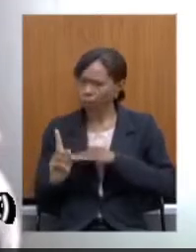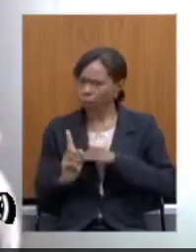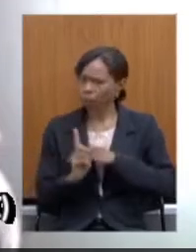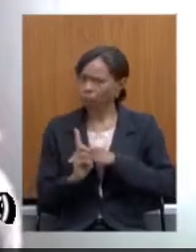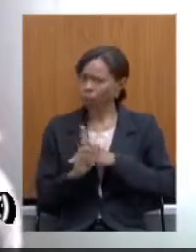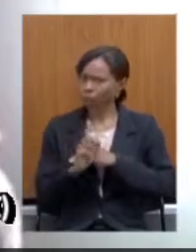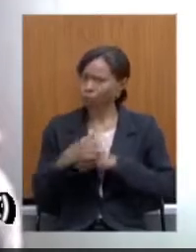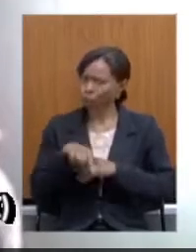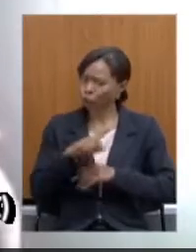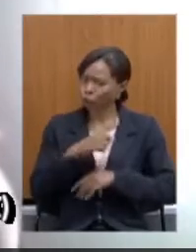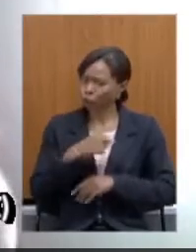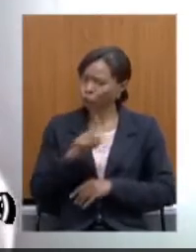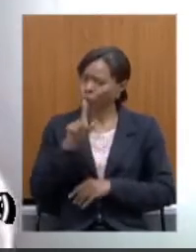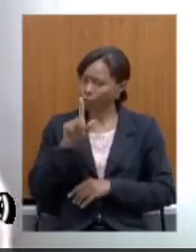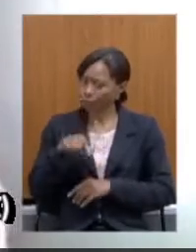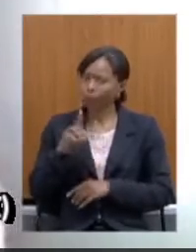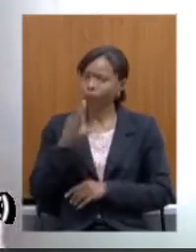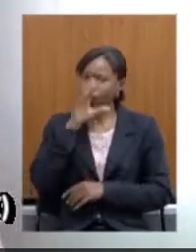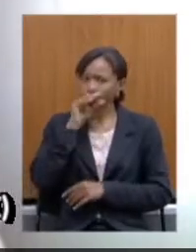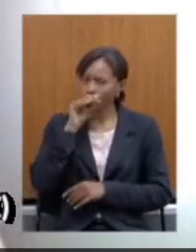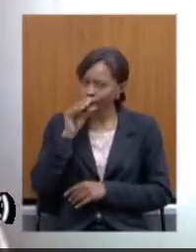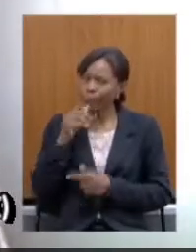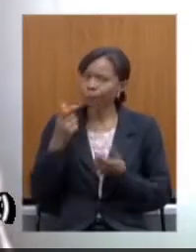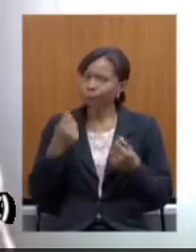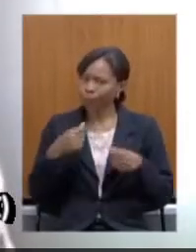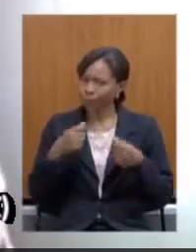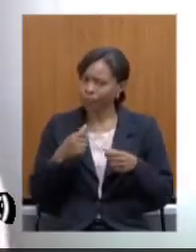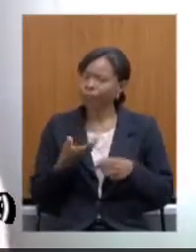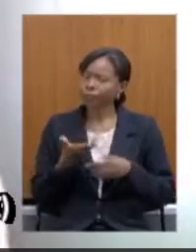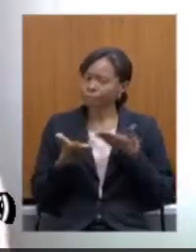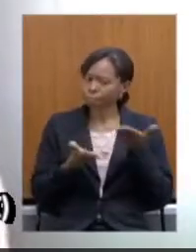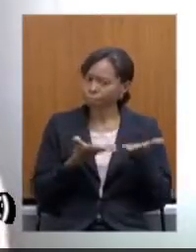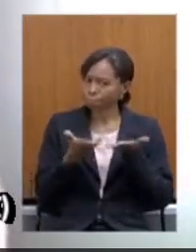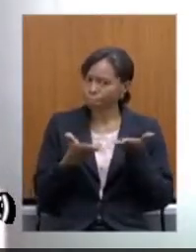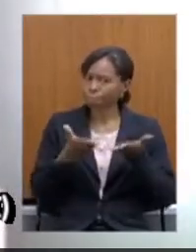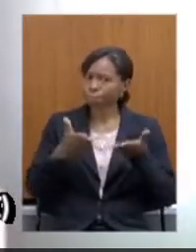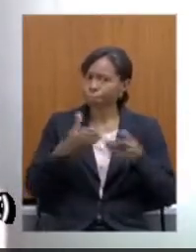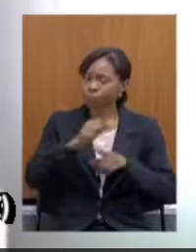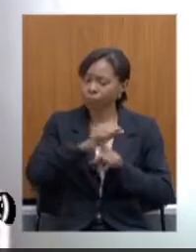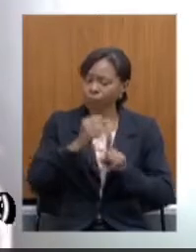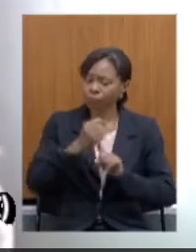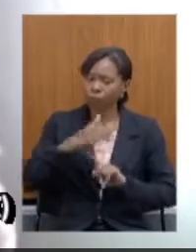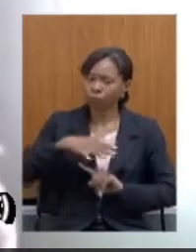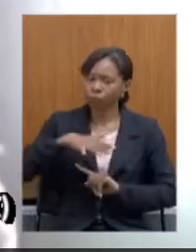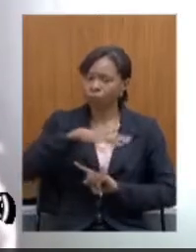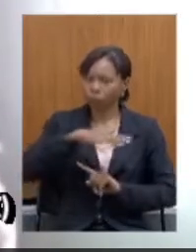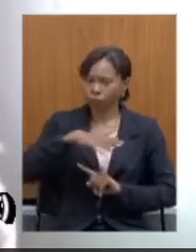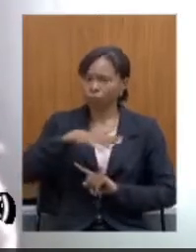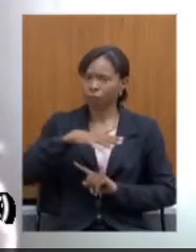estado funcionando com servidores públicos atendendo ao público e não sendo